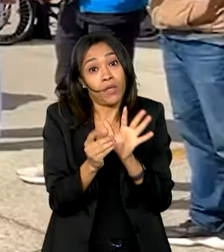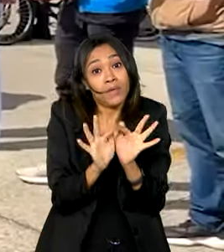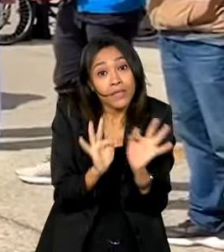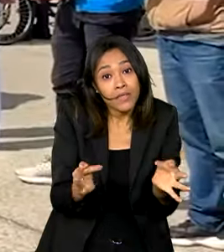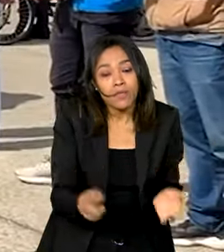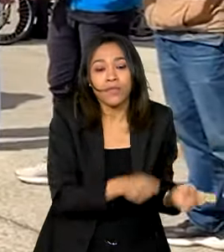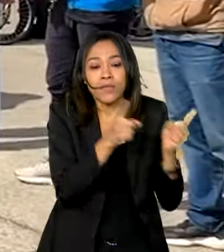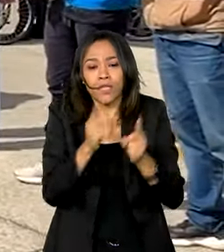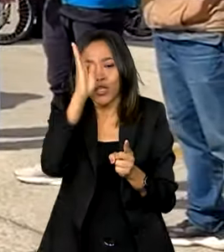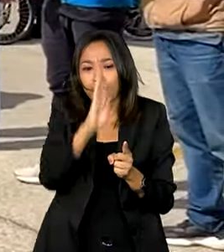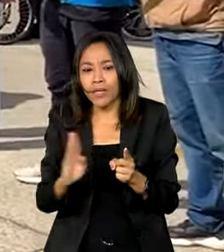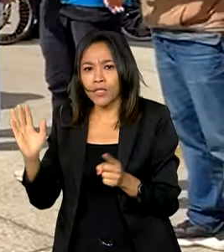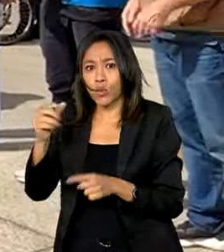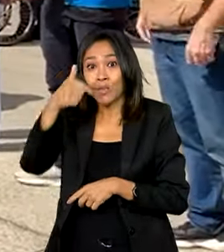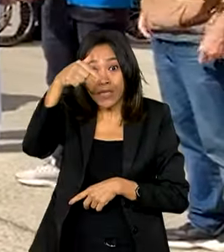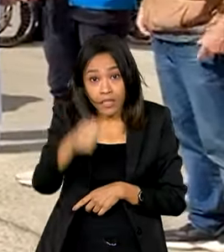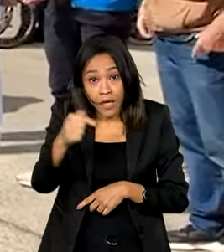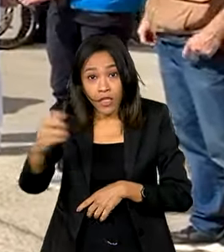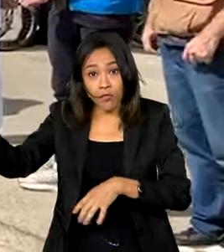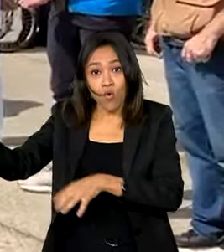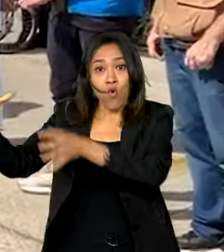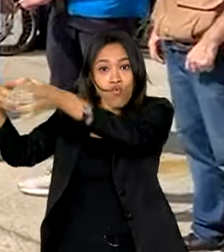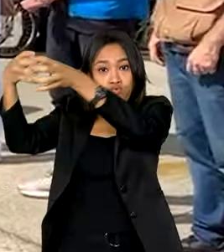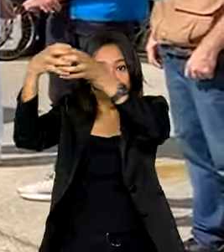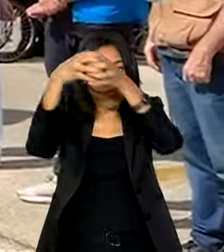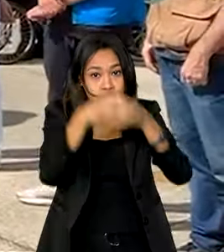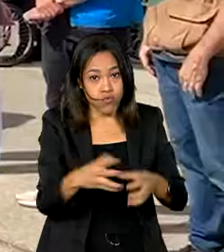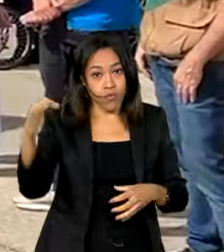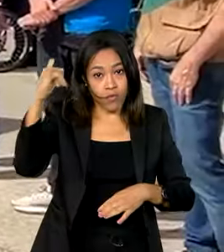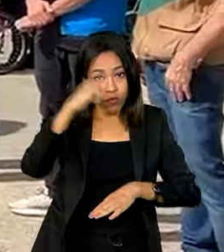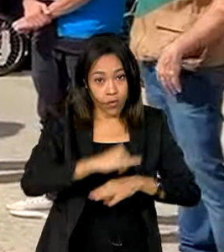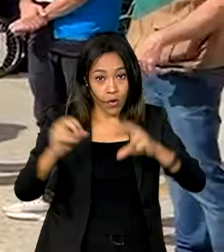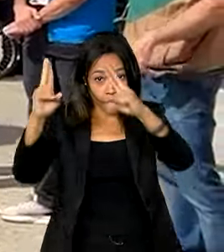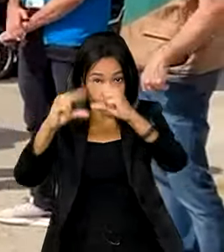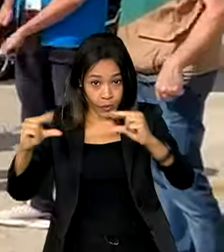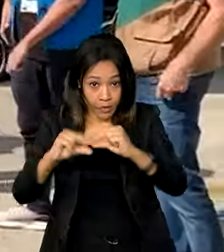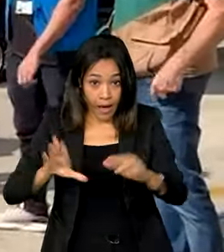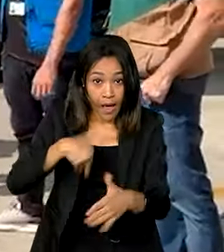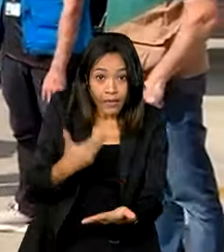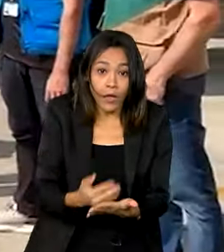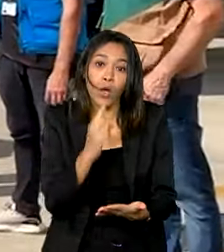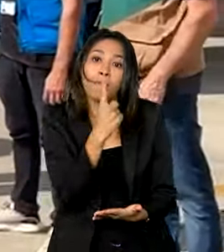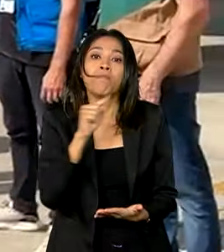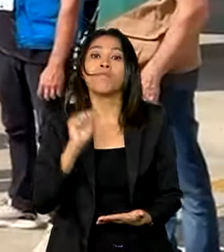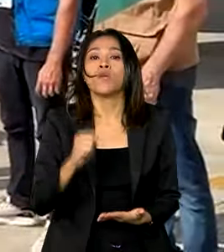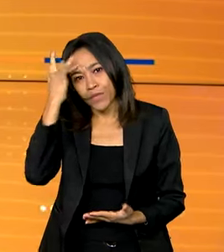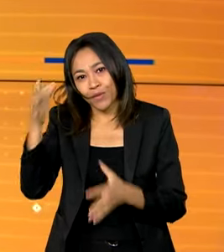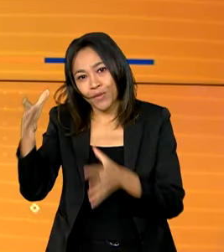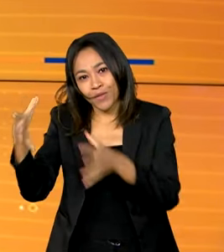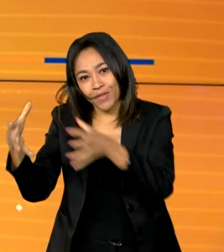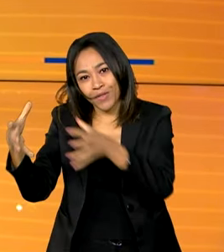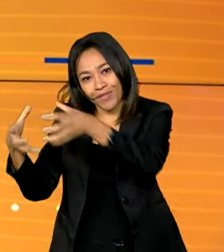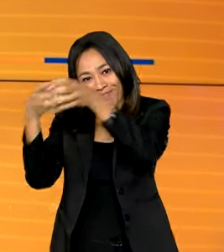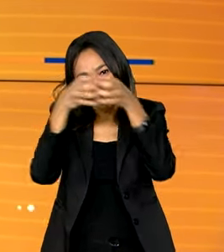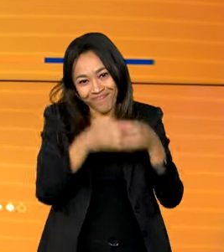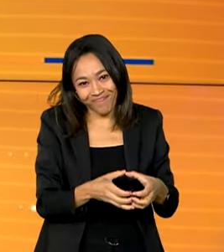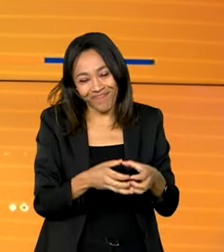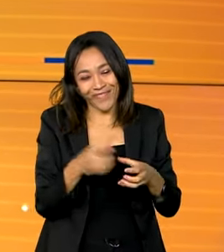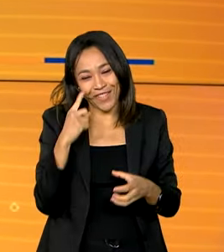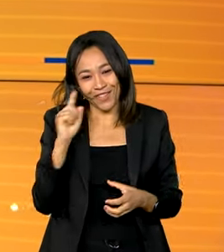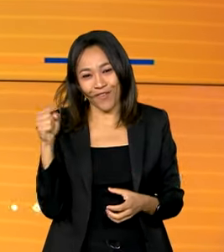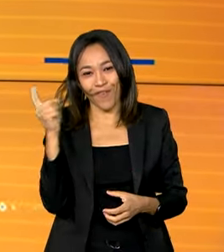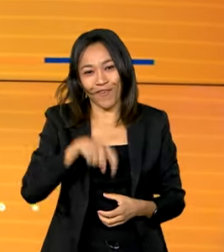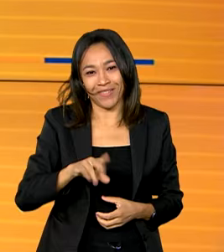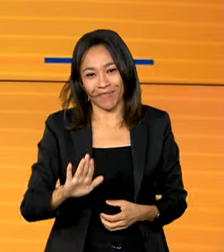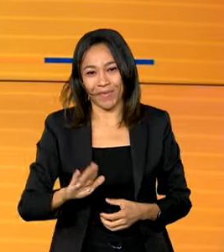ao Brasil o sétimo voo de repatriação do Líbano. Até agora foram resgatadas quase 1.400 pessoas. A volta